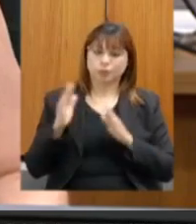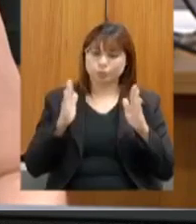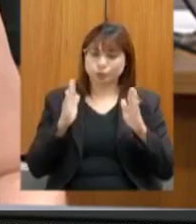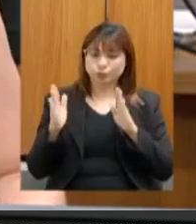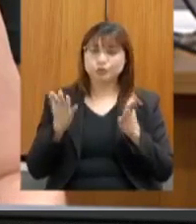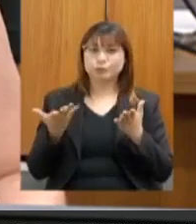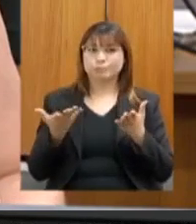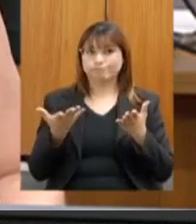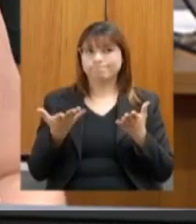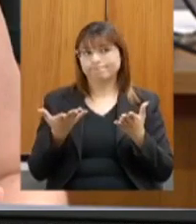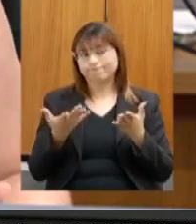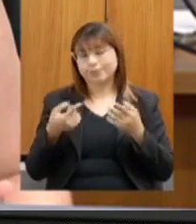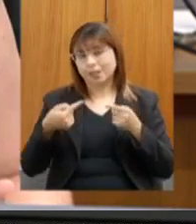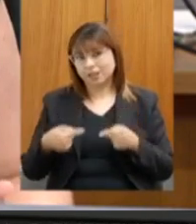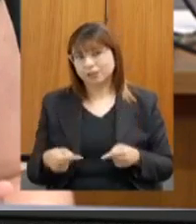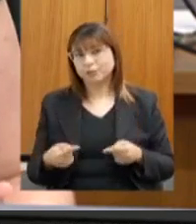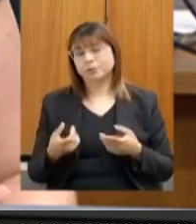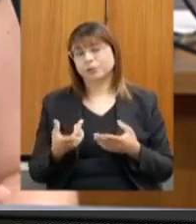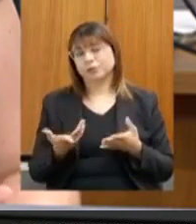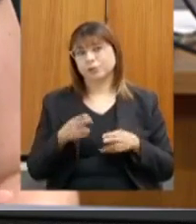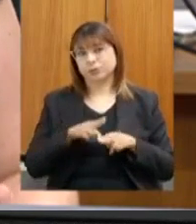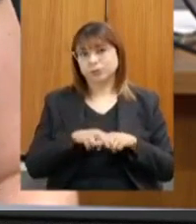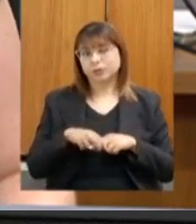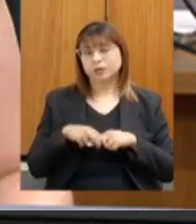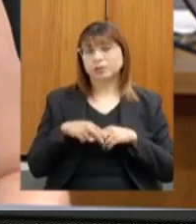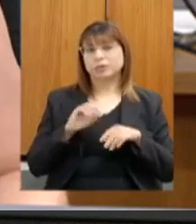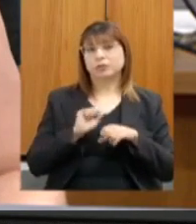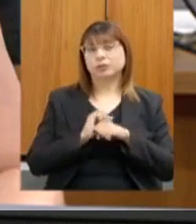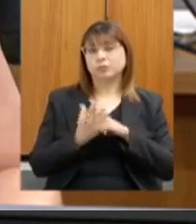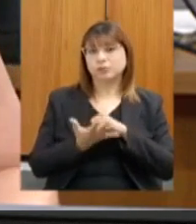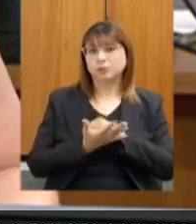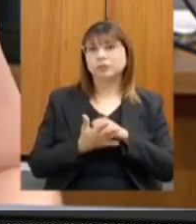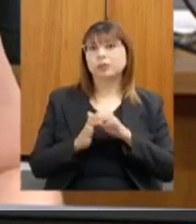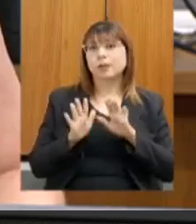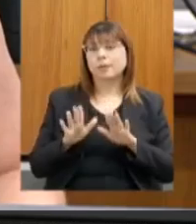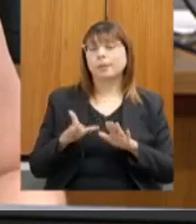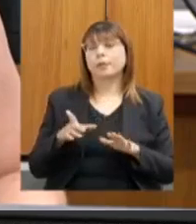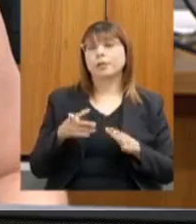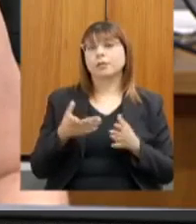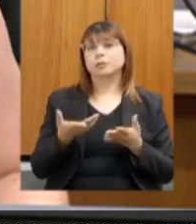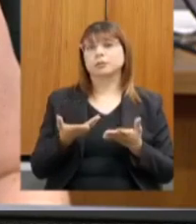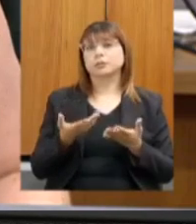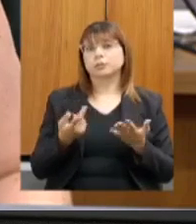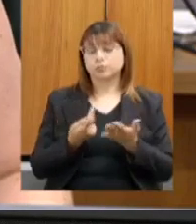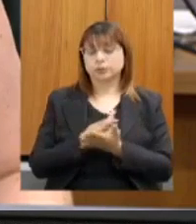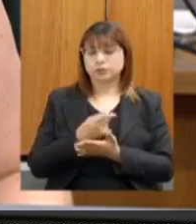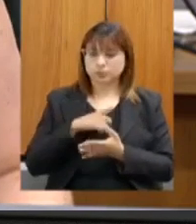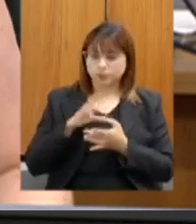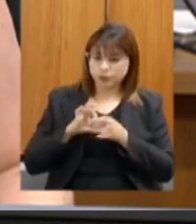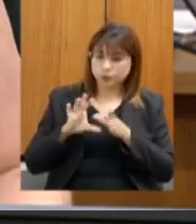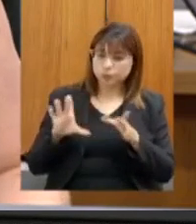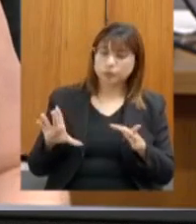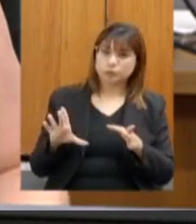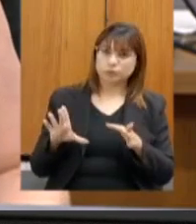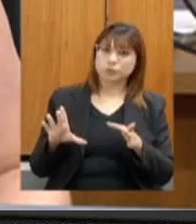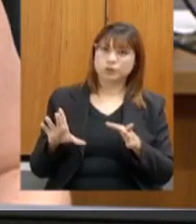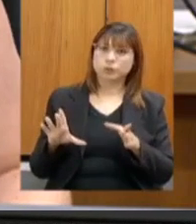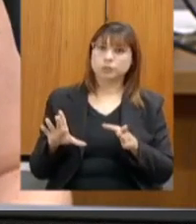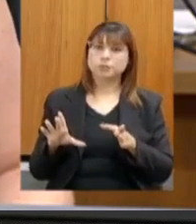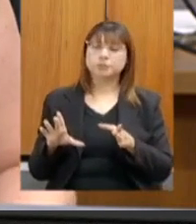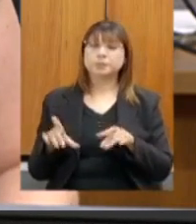da pandemia da COVID-19, manteve-se as metas de redução de passivo de atos autorizativos. E aqui